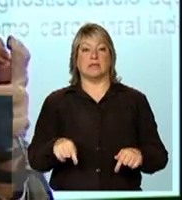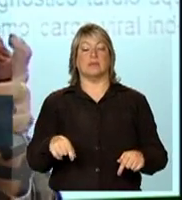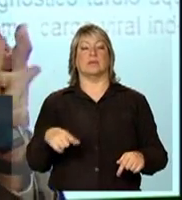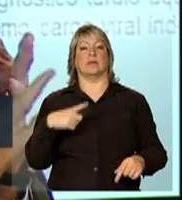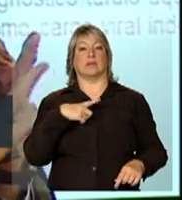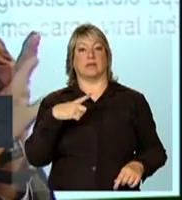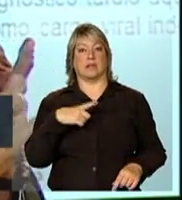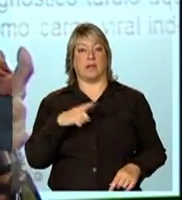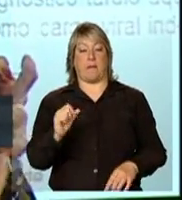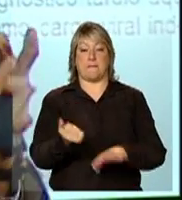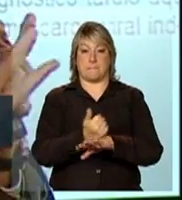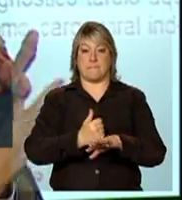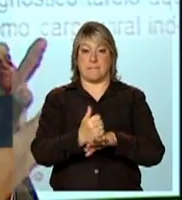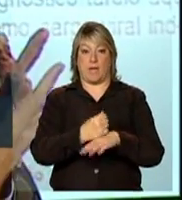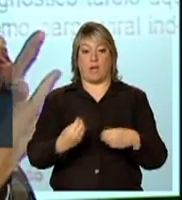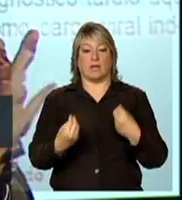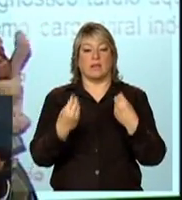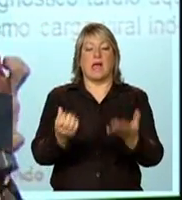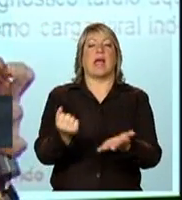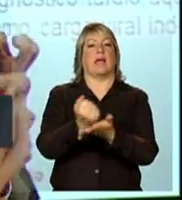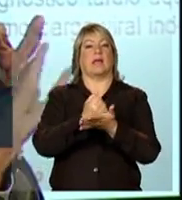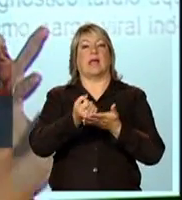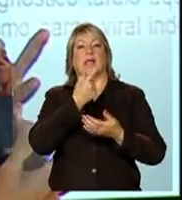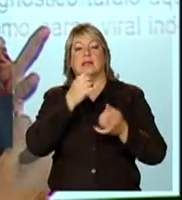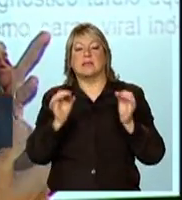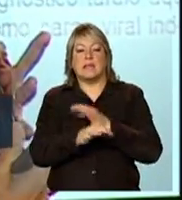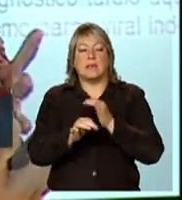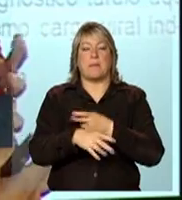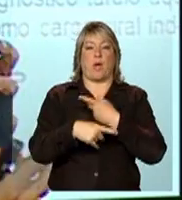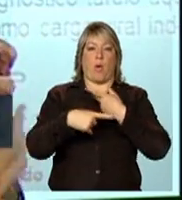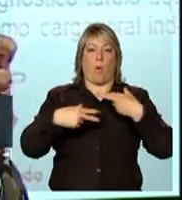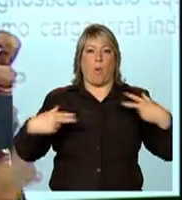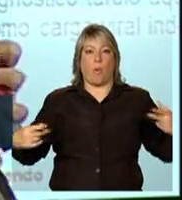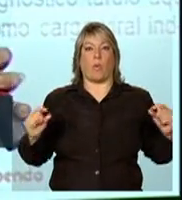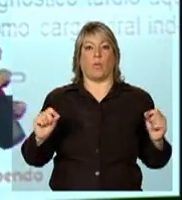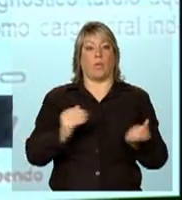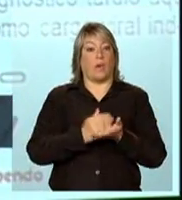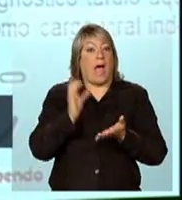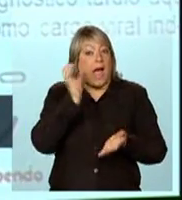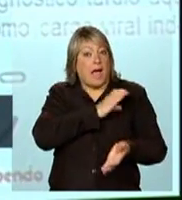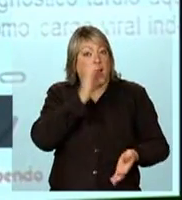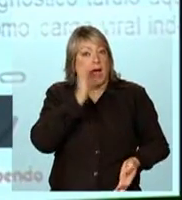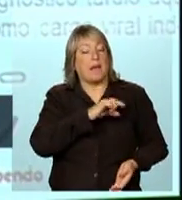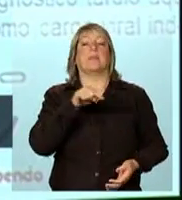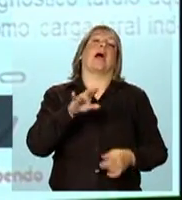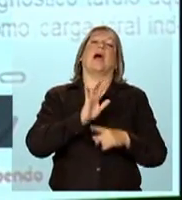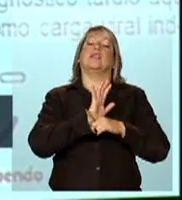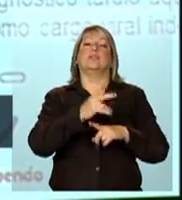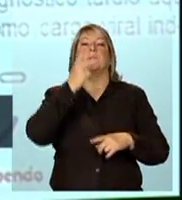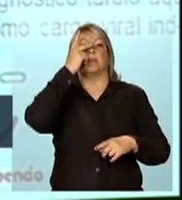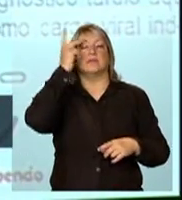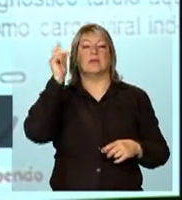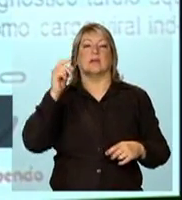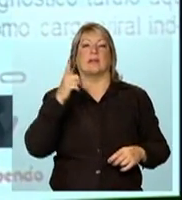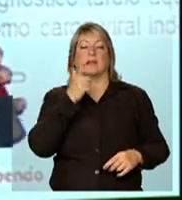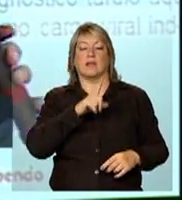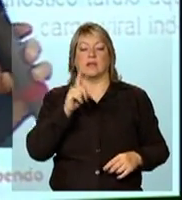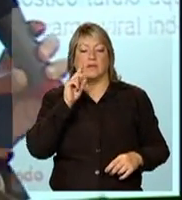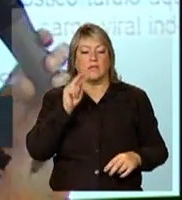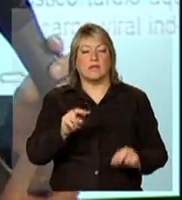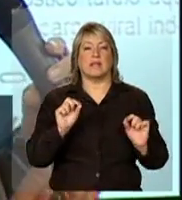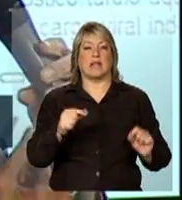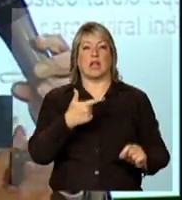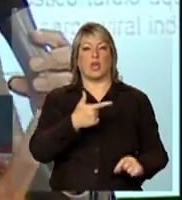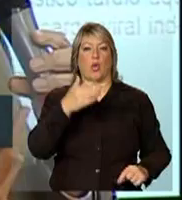da oferta de antirretrovirais, esquemas terapêuticos melhores, tratamento iniciado mais precocemente, fazem com que a gente tenha quase